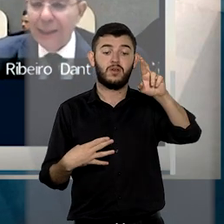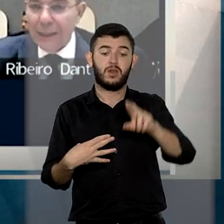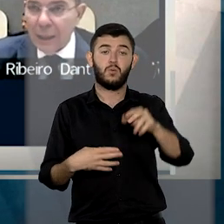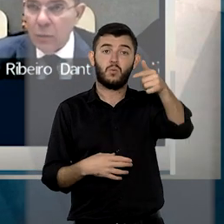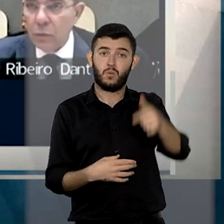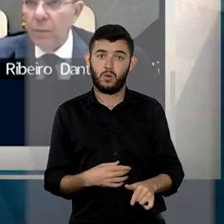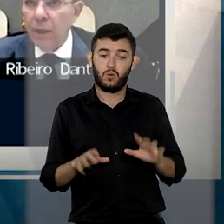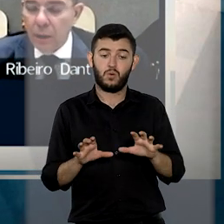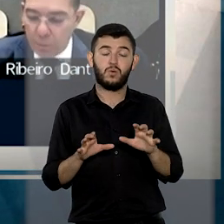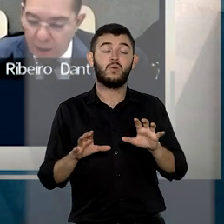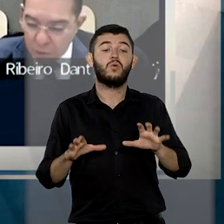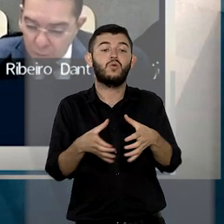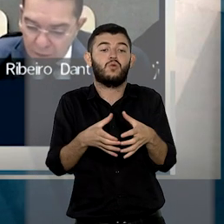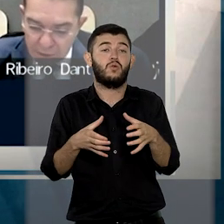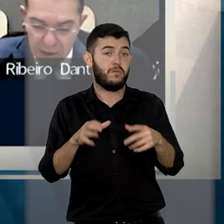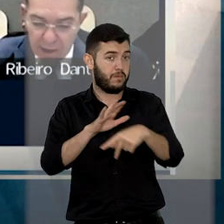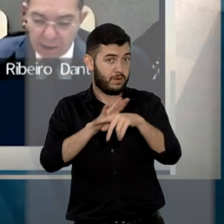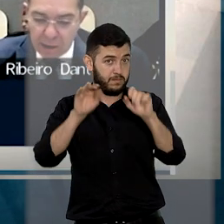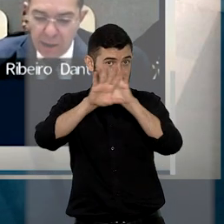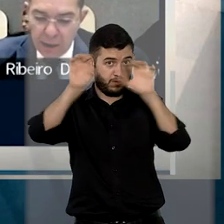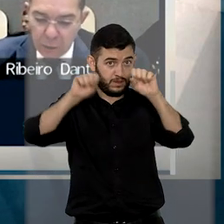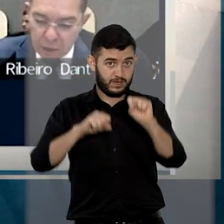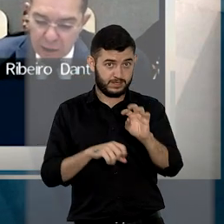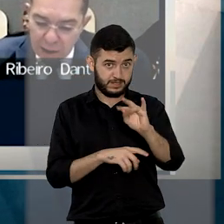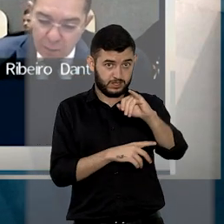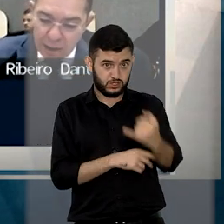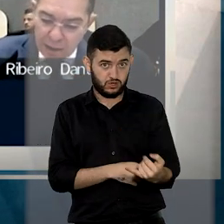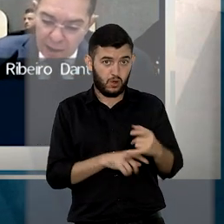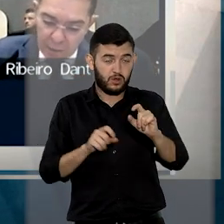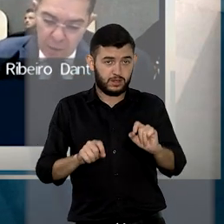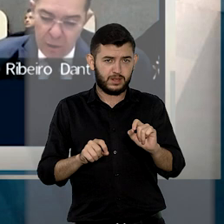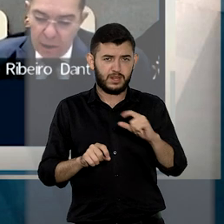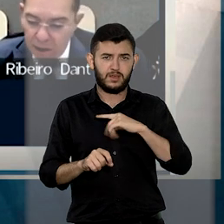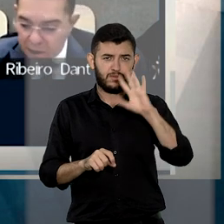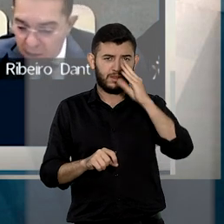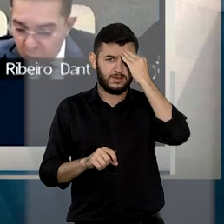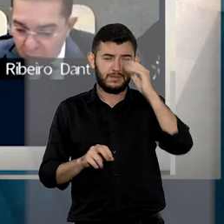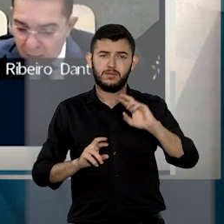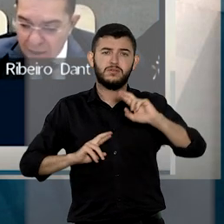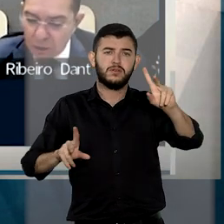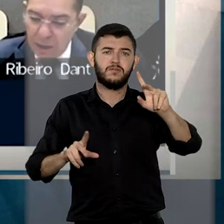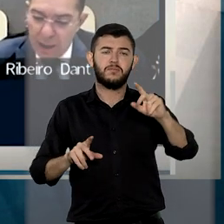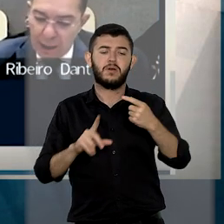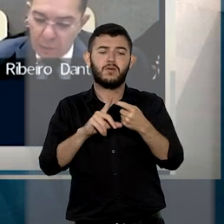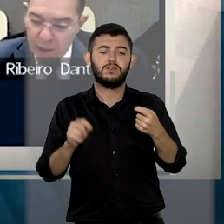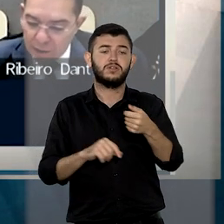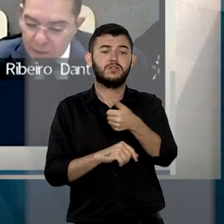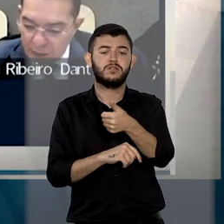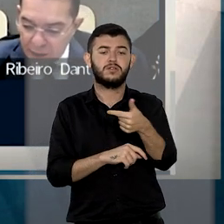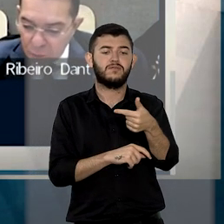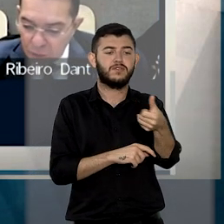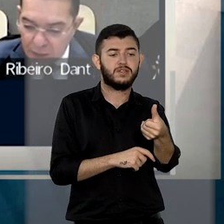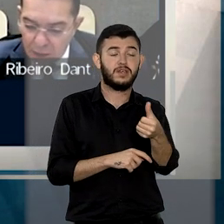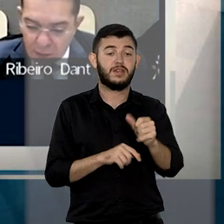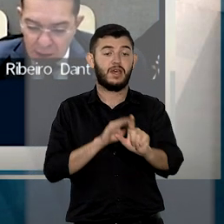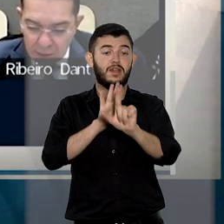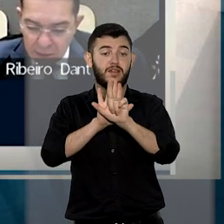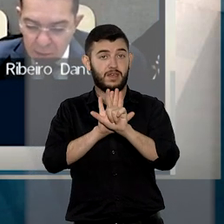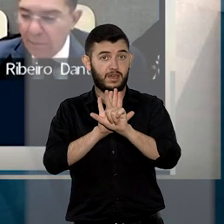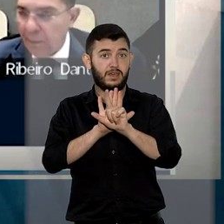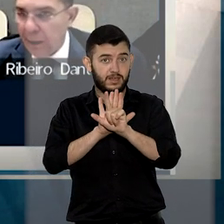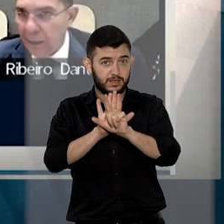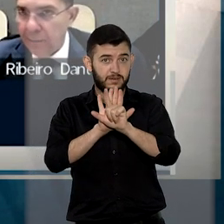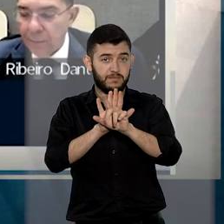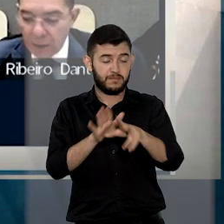Repetitivo, a terceira sessão do STJ trouxe nova interpretação da Corte para o artigo 126 da Lei de Execução Penal,